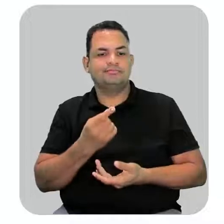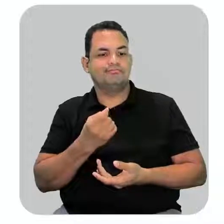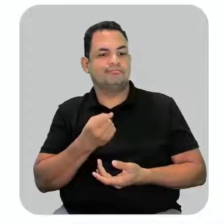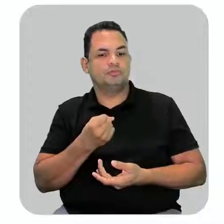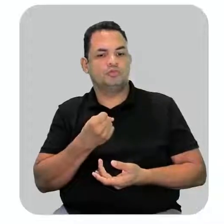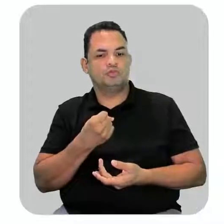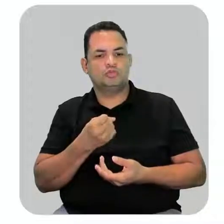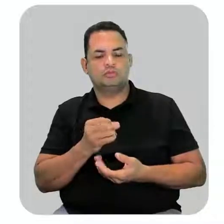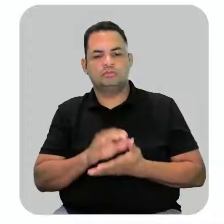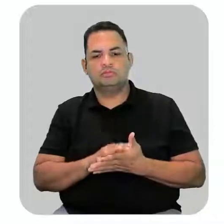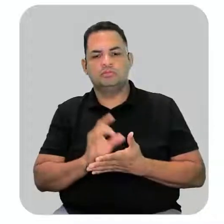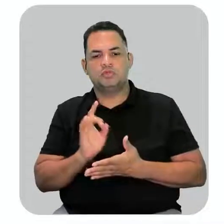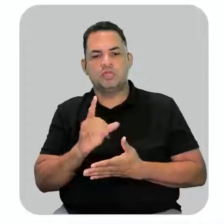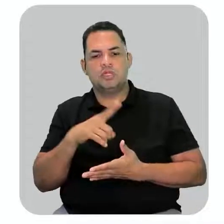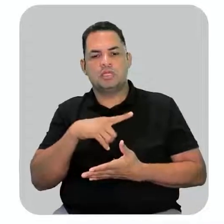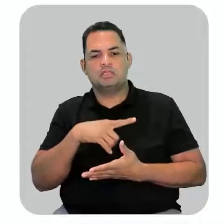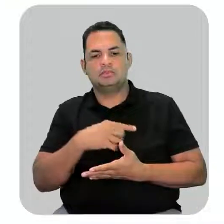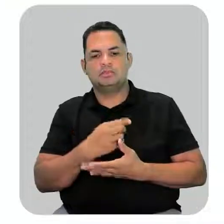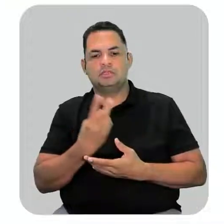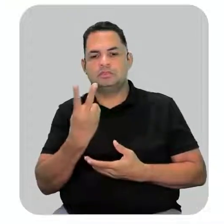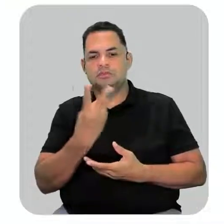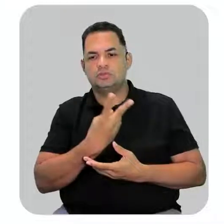essas duas possibilidades.